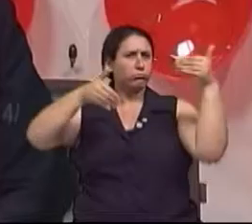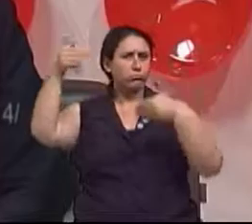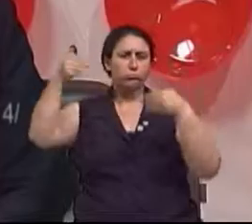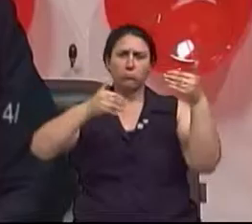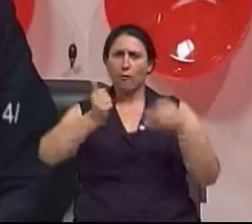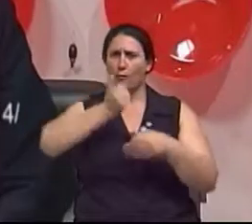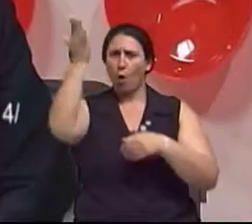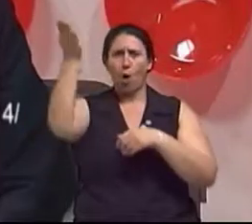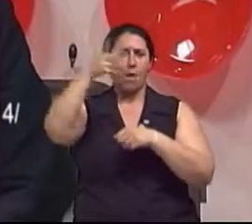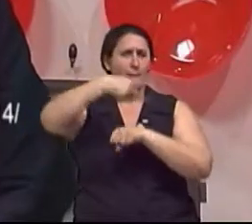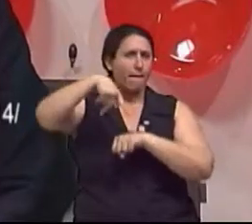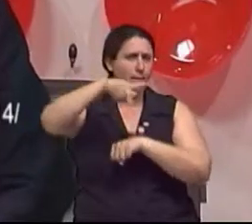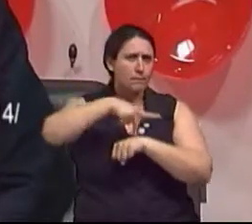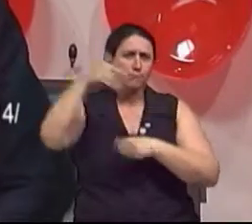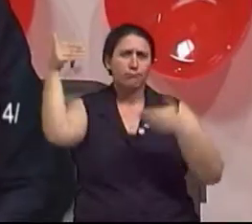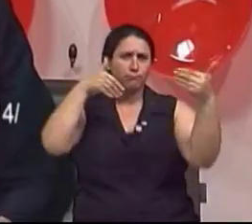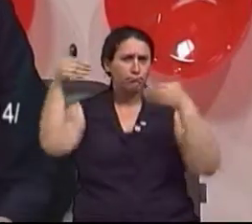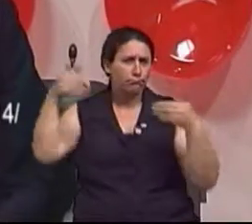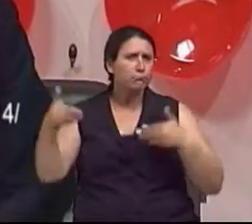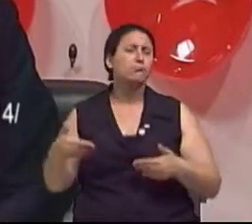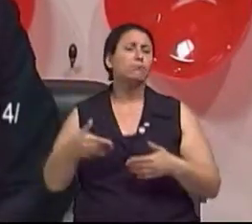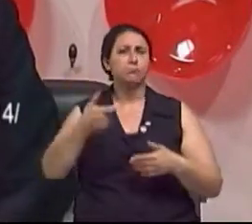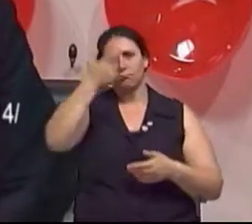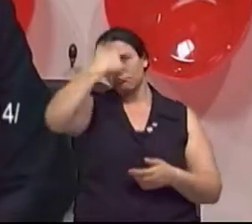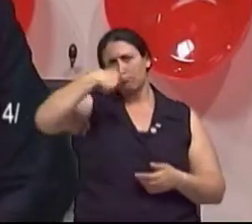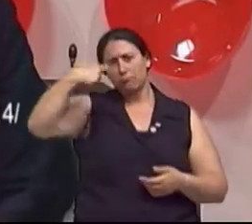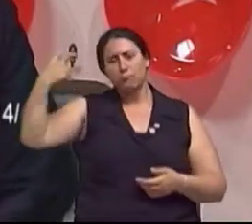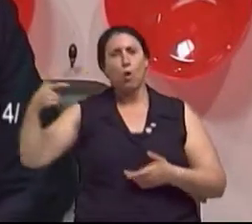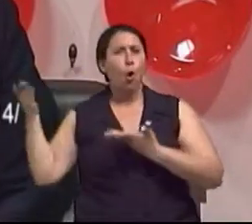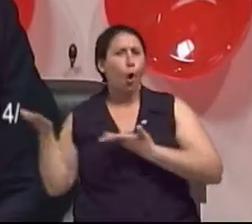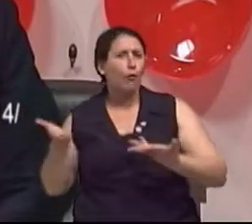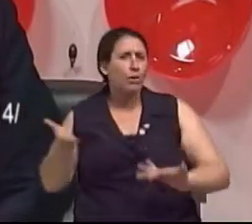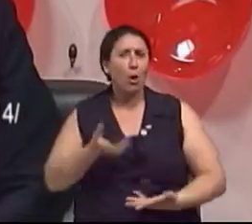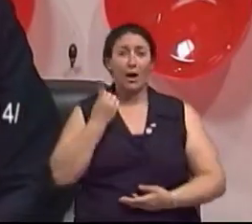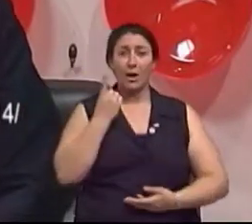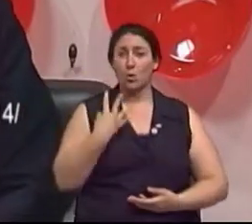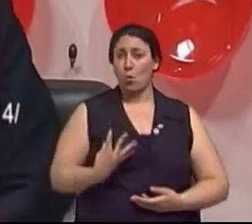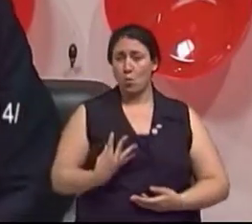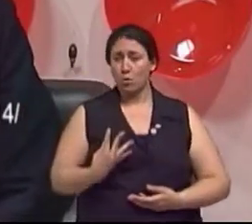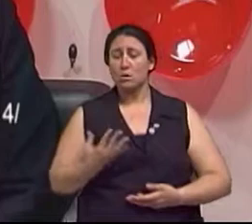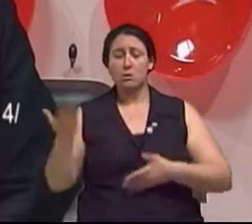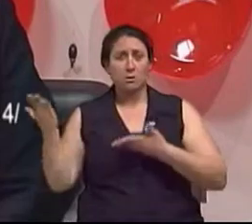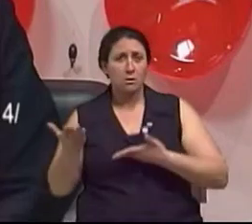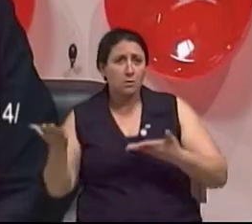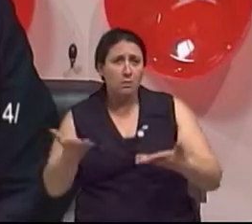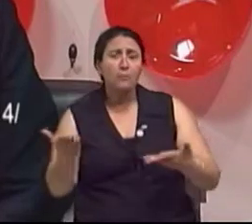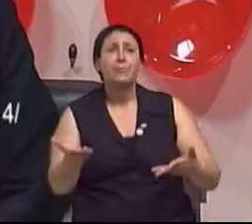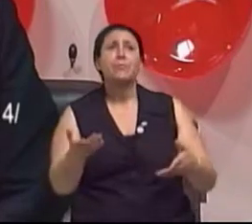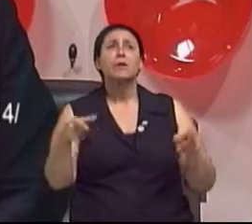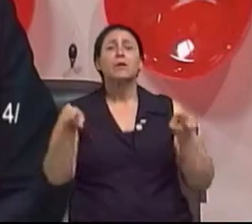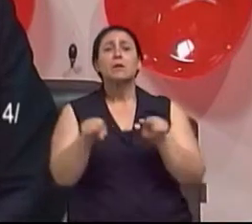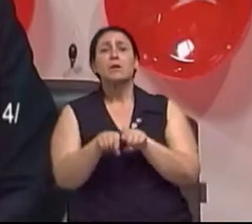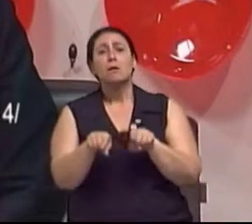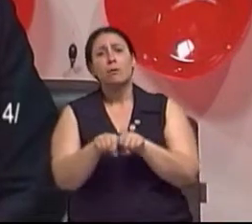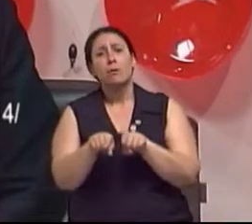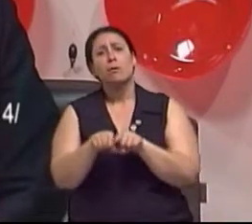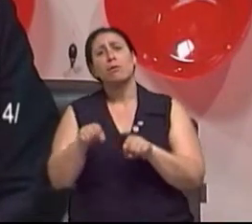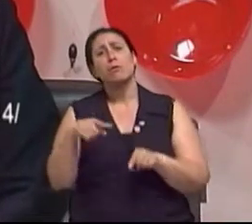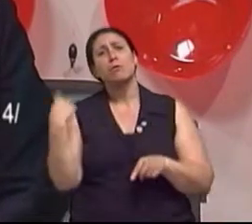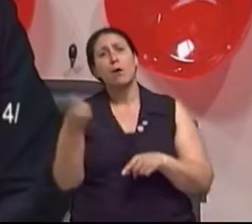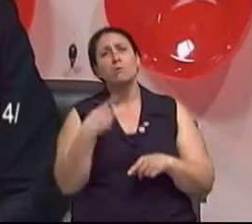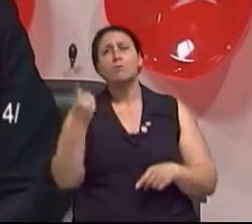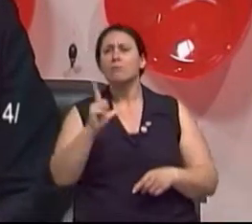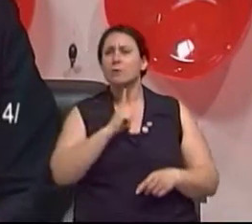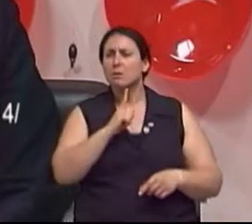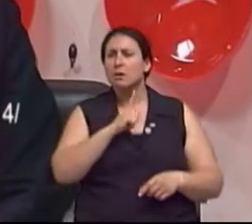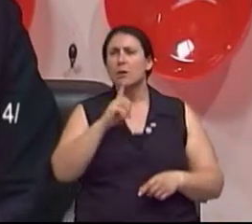convidados internacionais, mais de 14 convidados internacionais. E, além disso, nós vamos